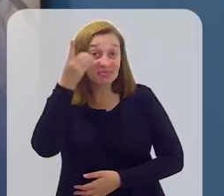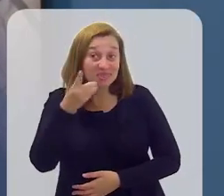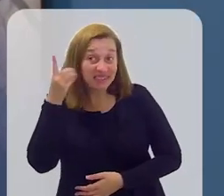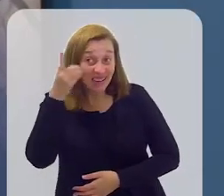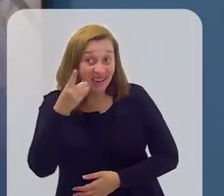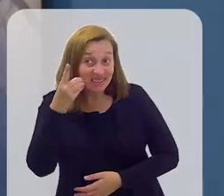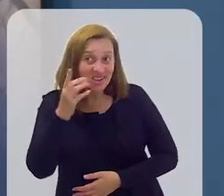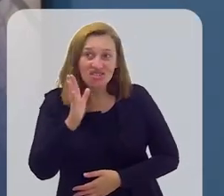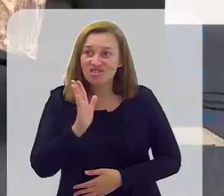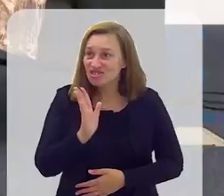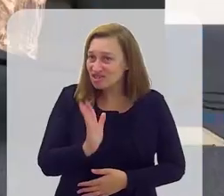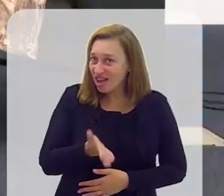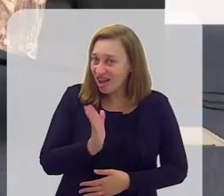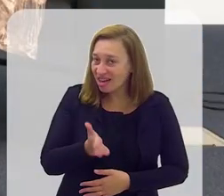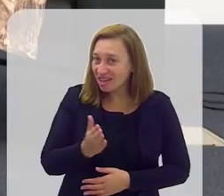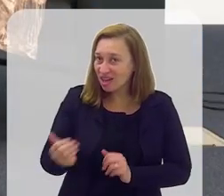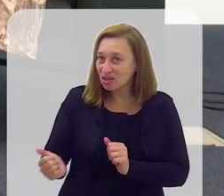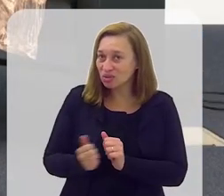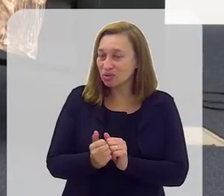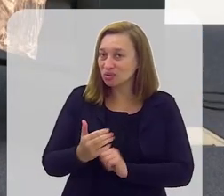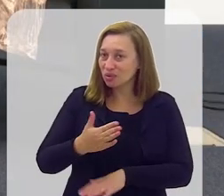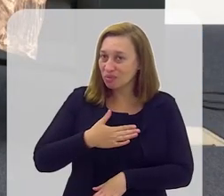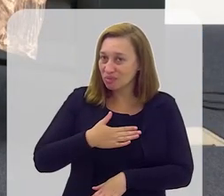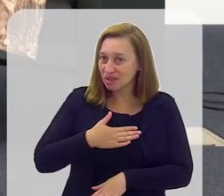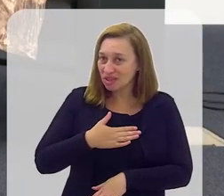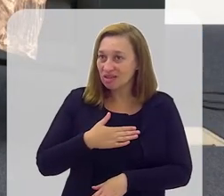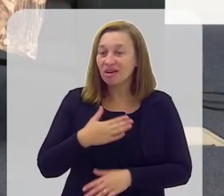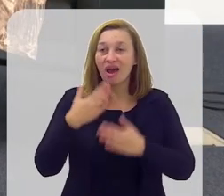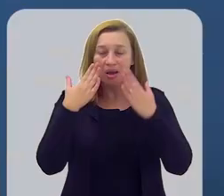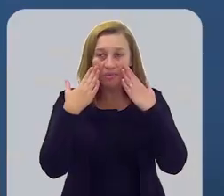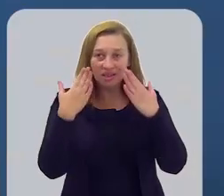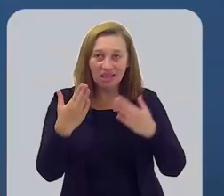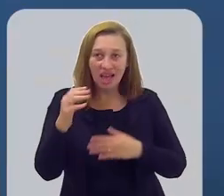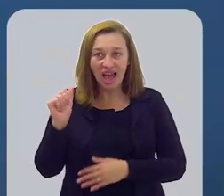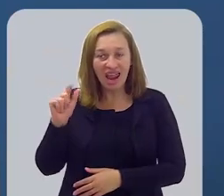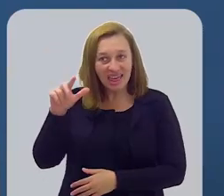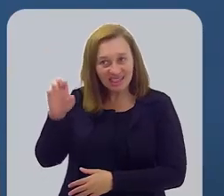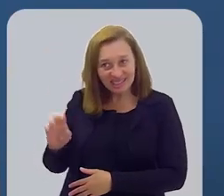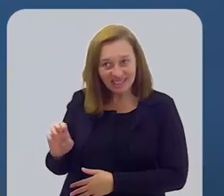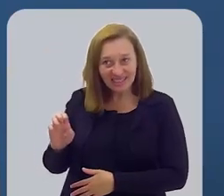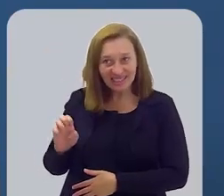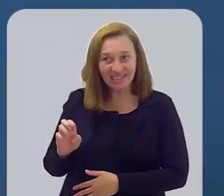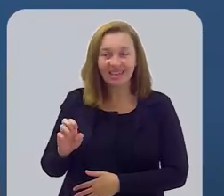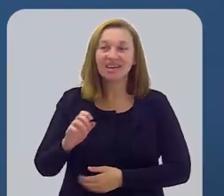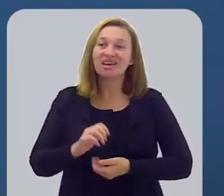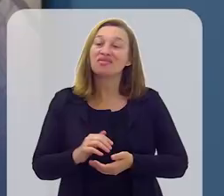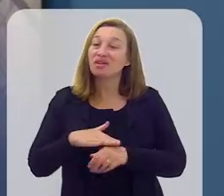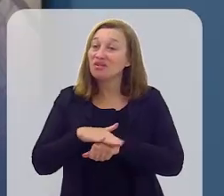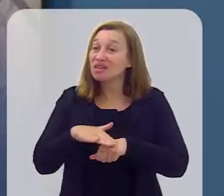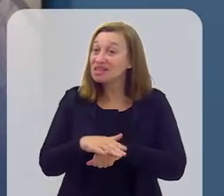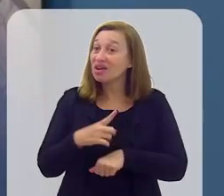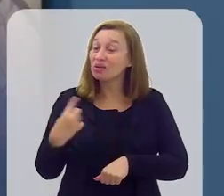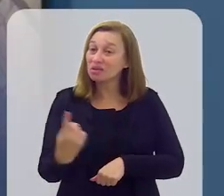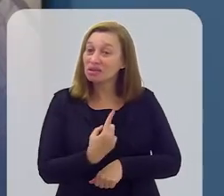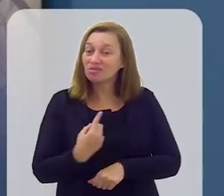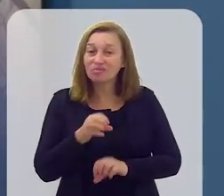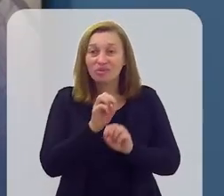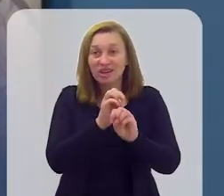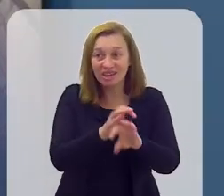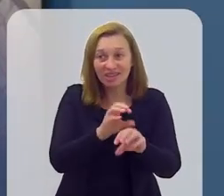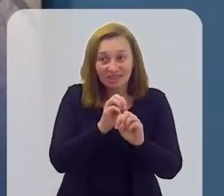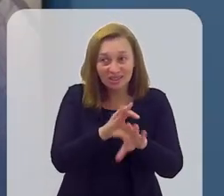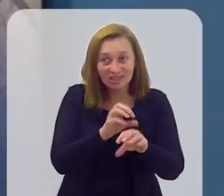deputado. E já está aqui comigo no estúdio a apresentadora Aline Prado, que vai conversar com a gente sobre